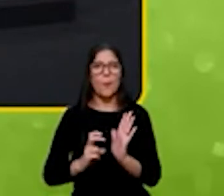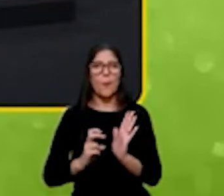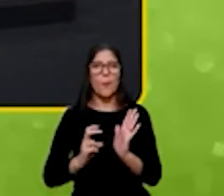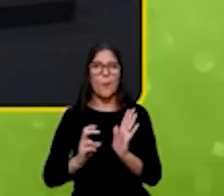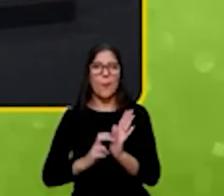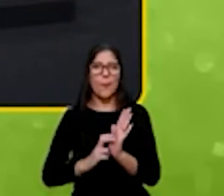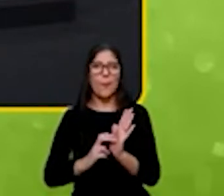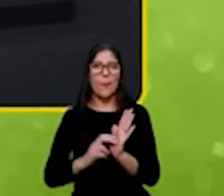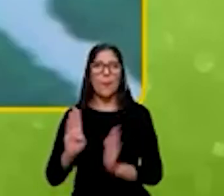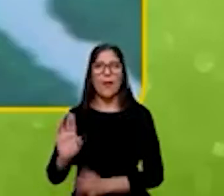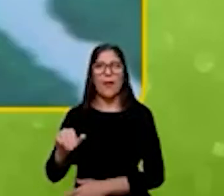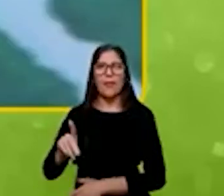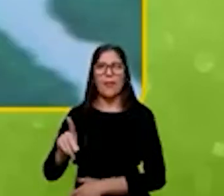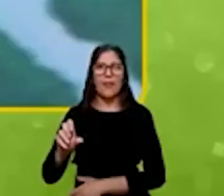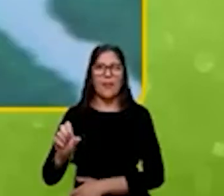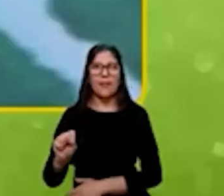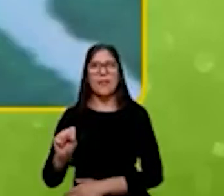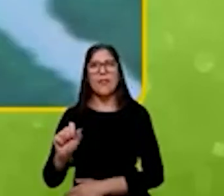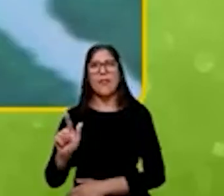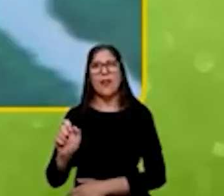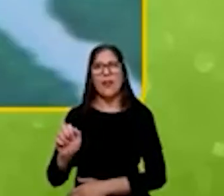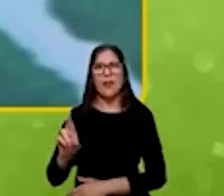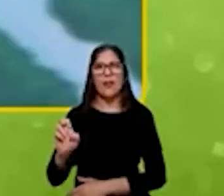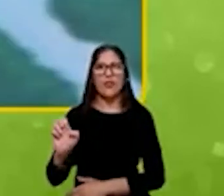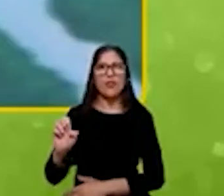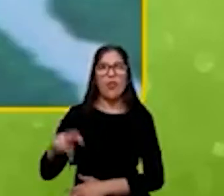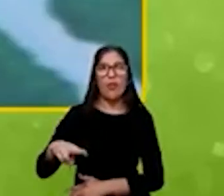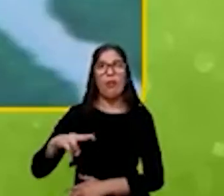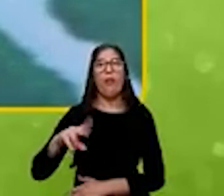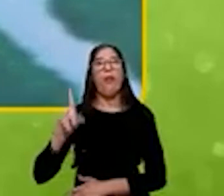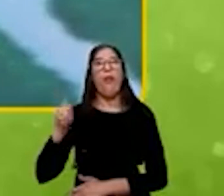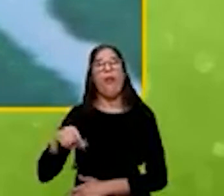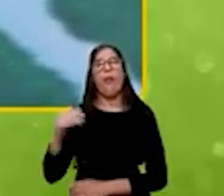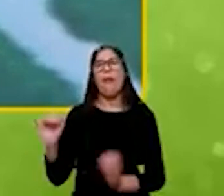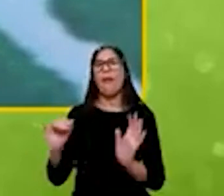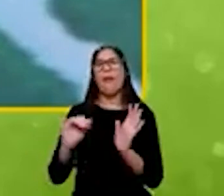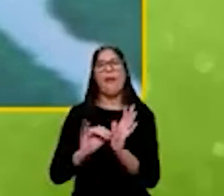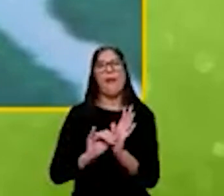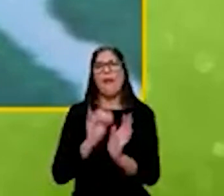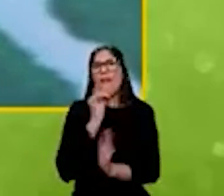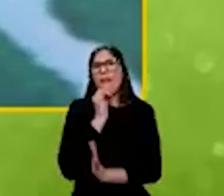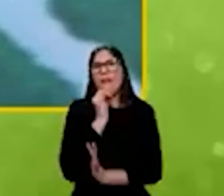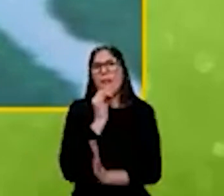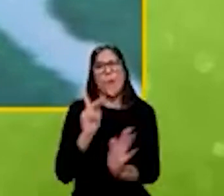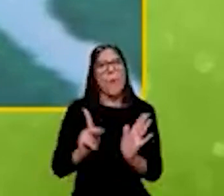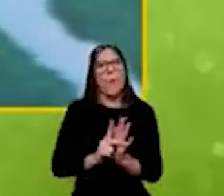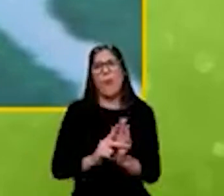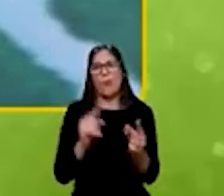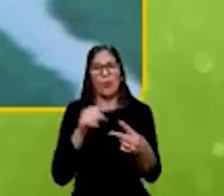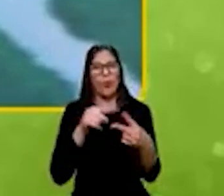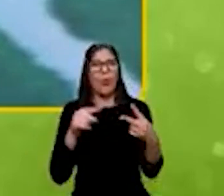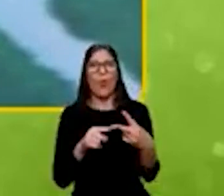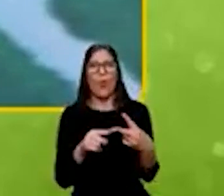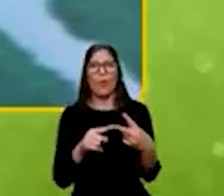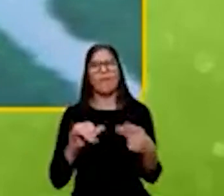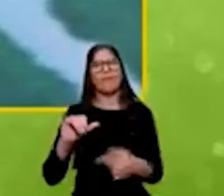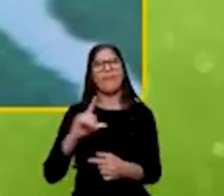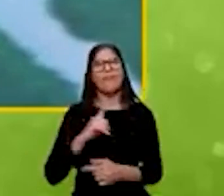excelente exemplo onde a gente atua nesses dois mecanismos quando a gente fomenta inovação